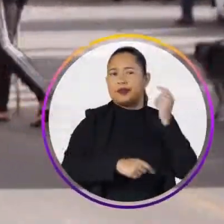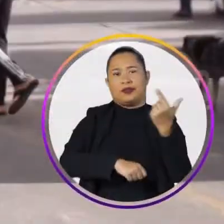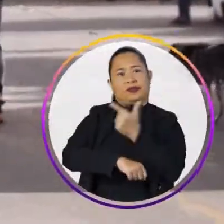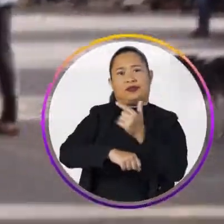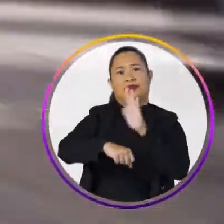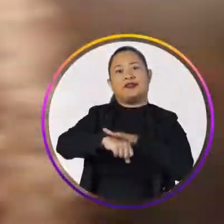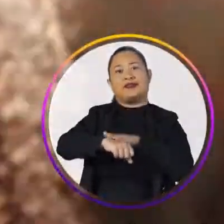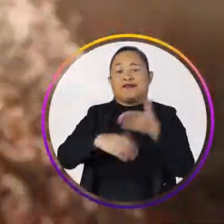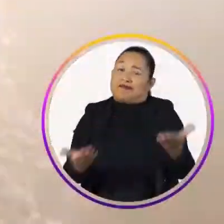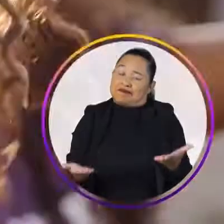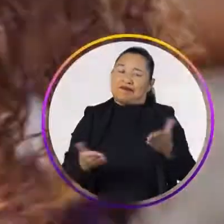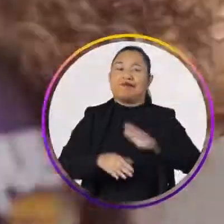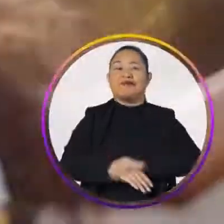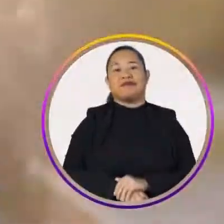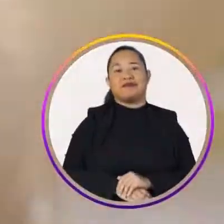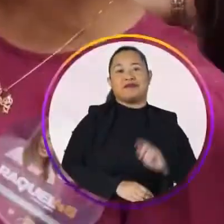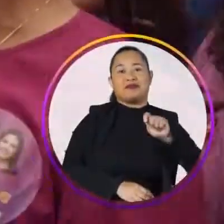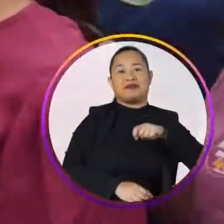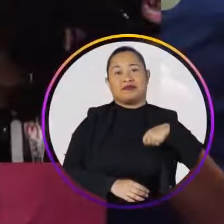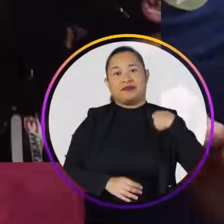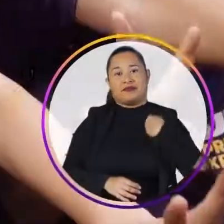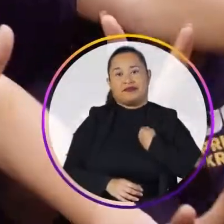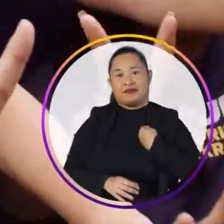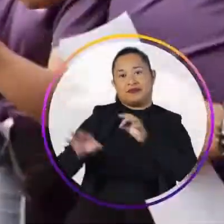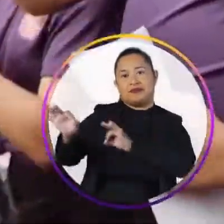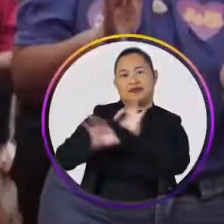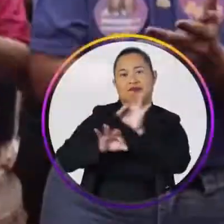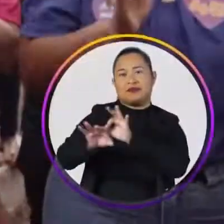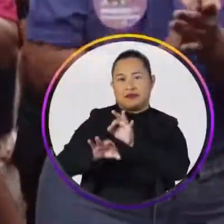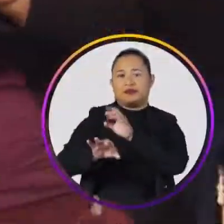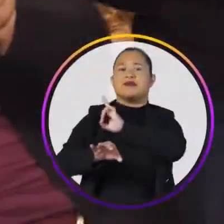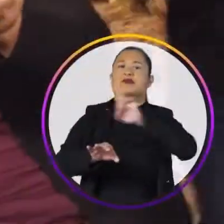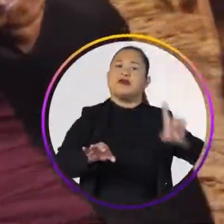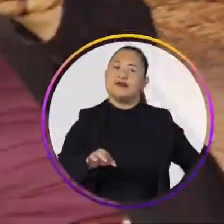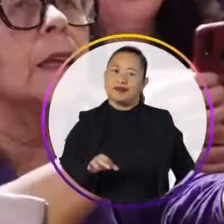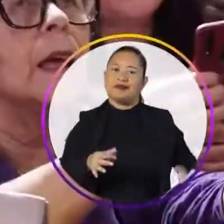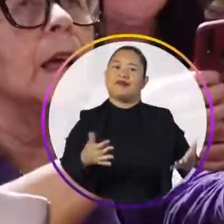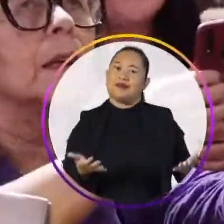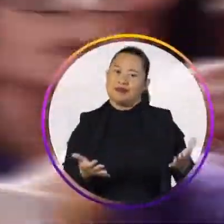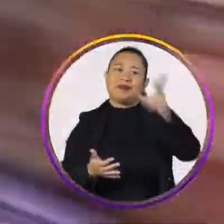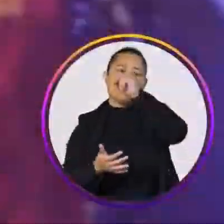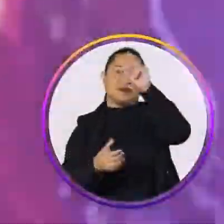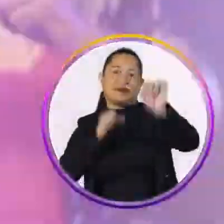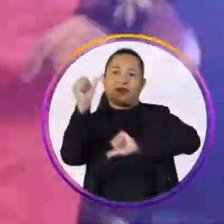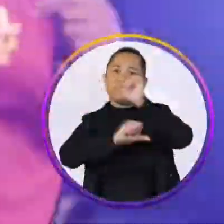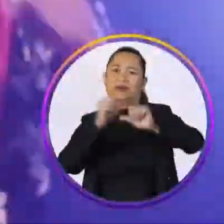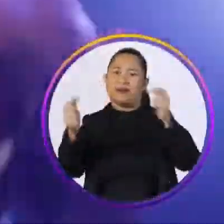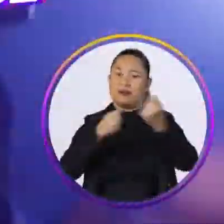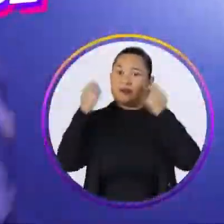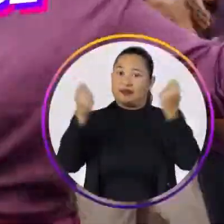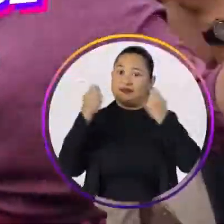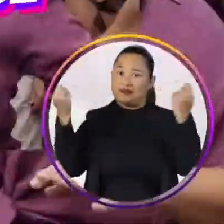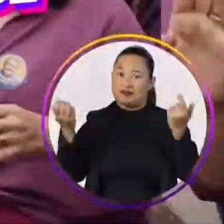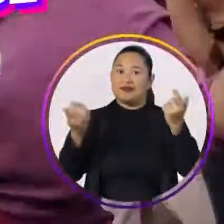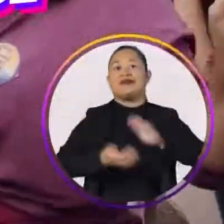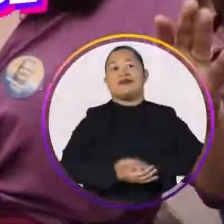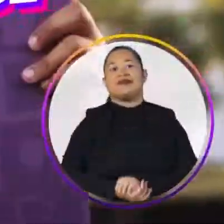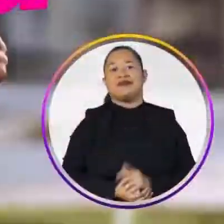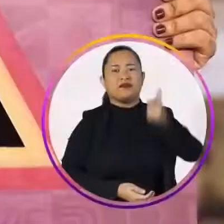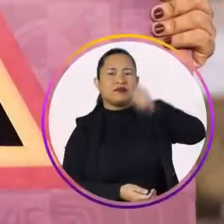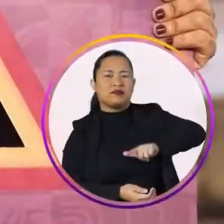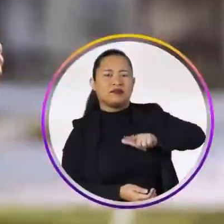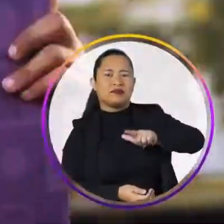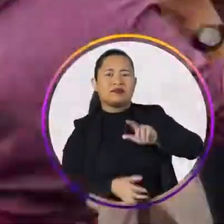vencer Marília no segundo turno Também não é pra menos É preparada, delegada, deputada A prefeita que mudou, Caruaru